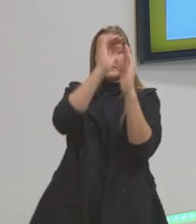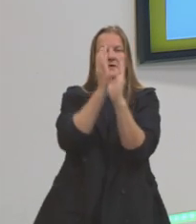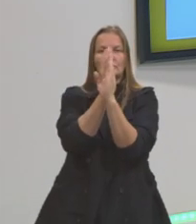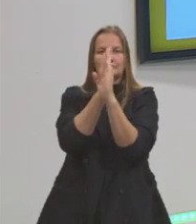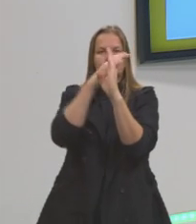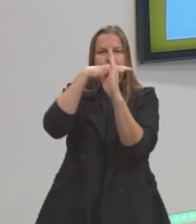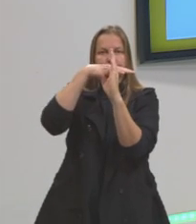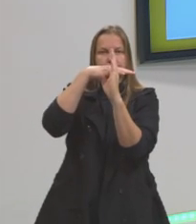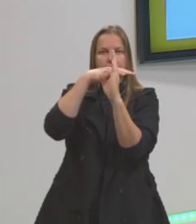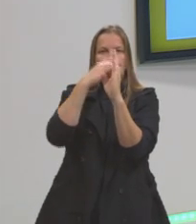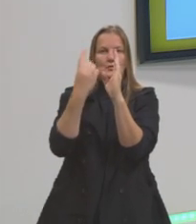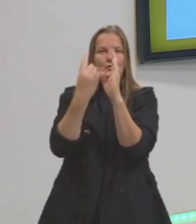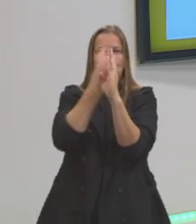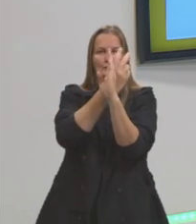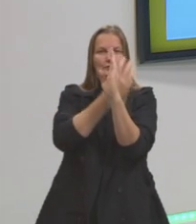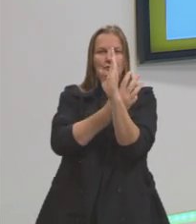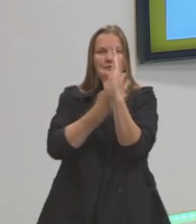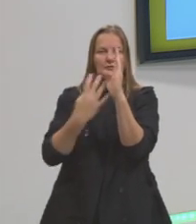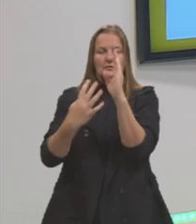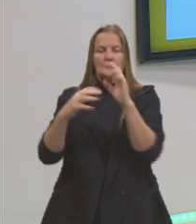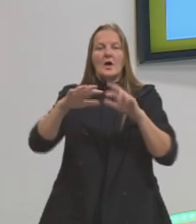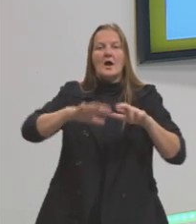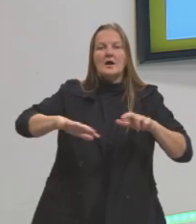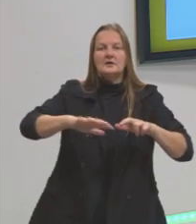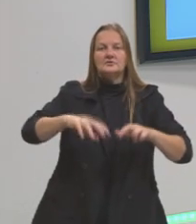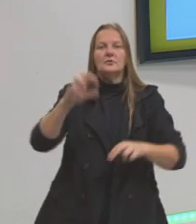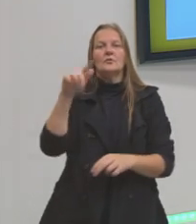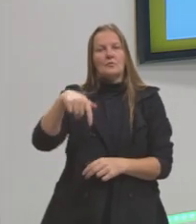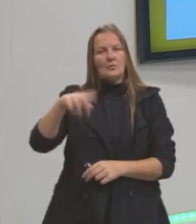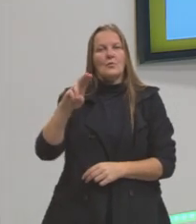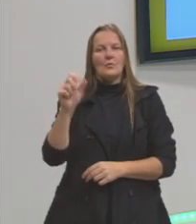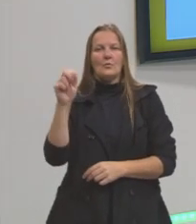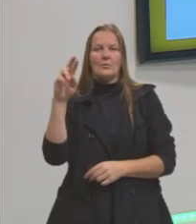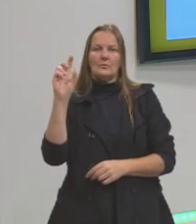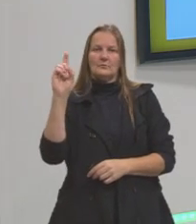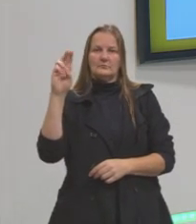essas quatro regiões são denominadas quadrantes.